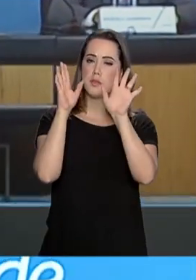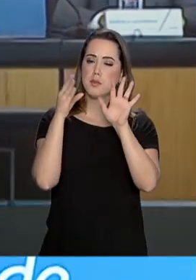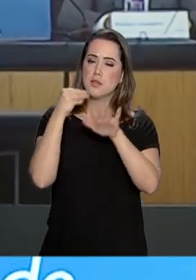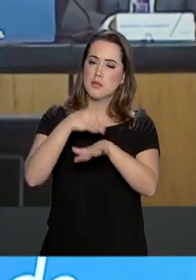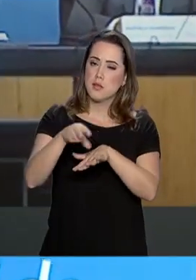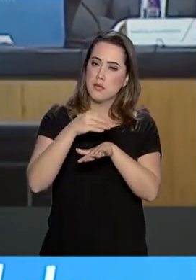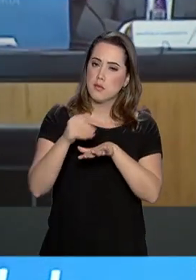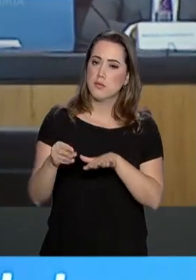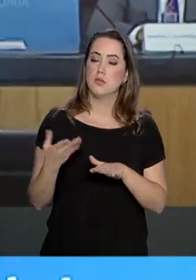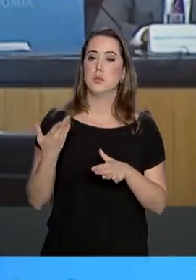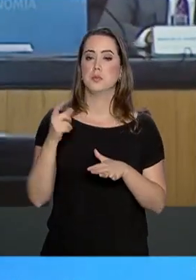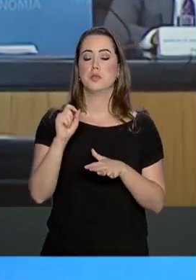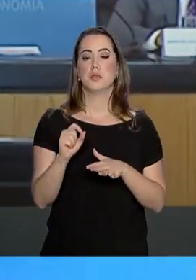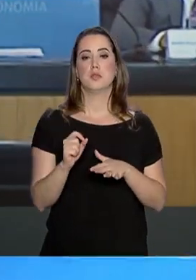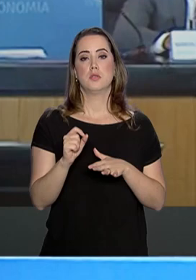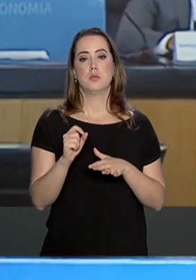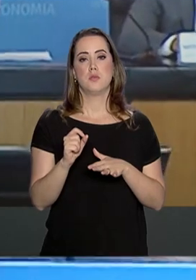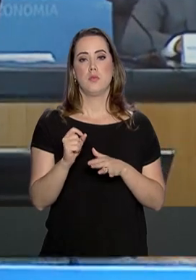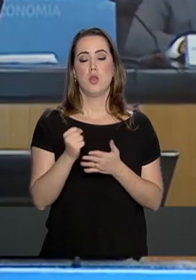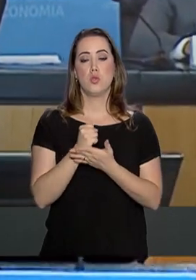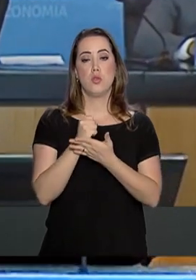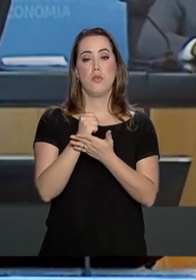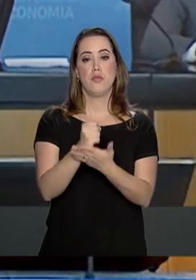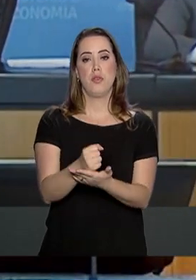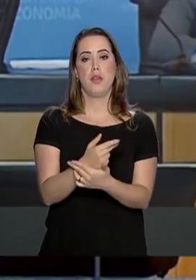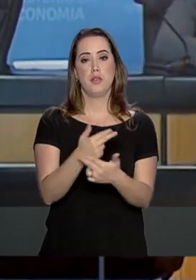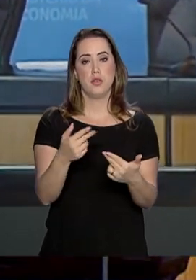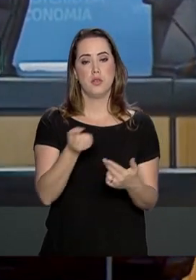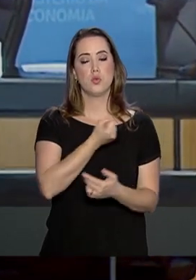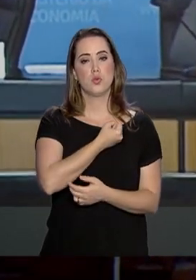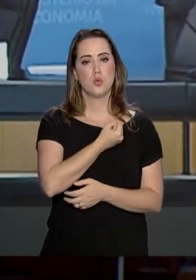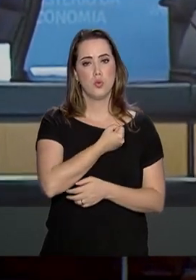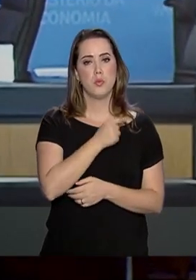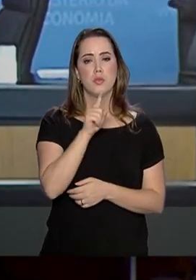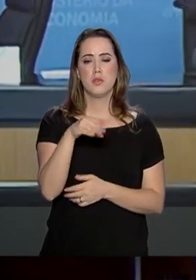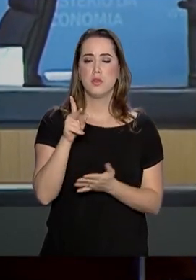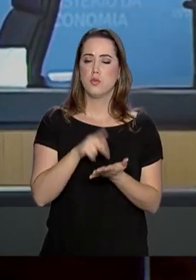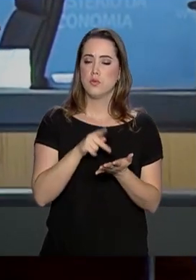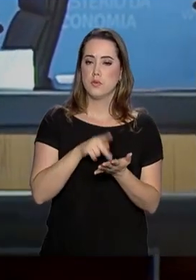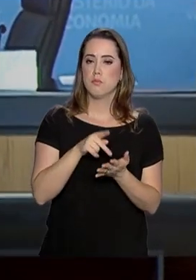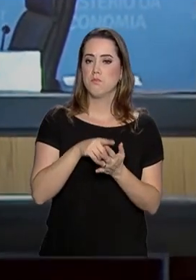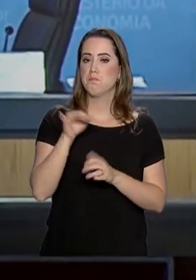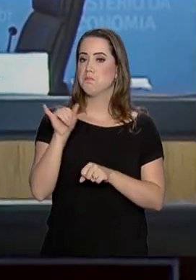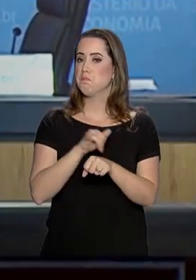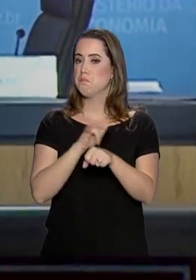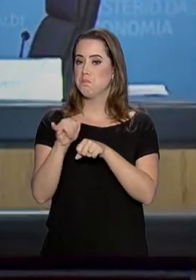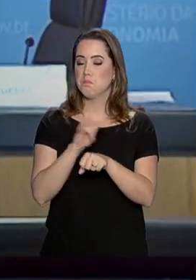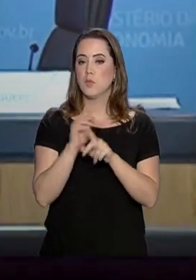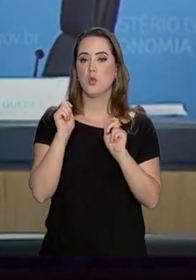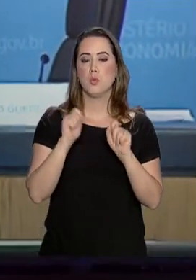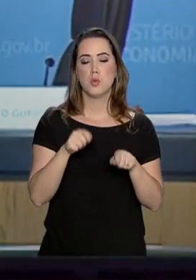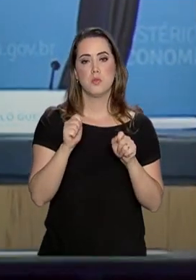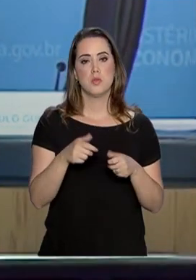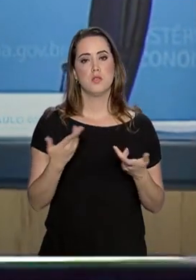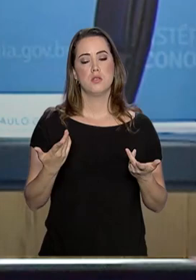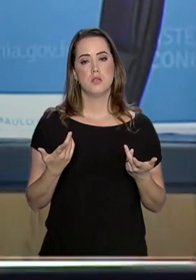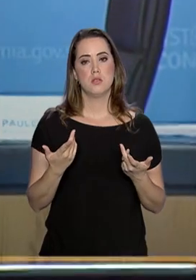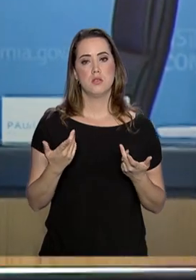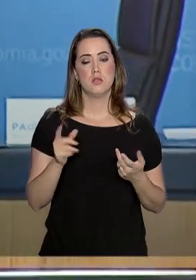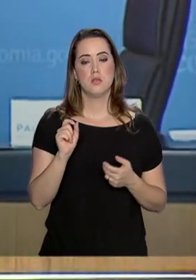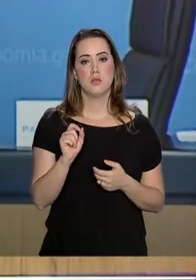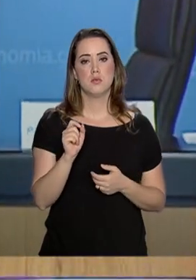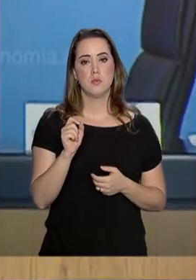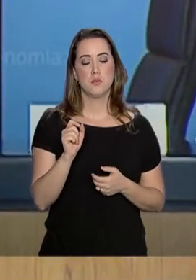informações, de disponibilização de dados realmente de uma forma estratégica que permita aos